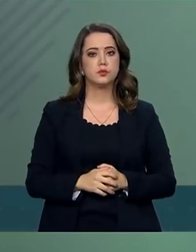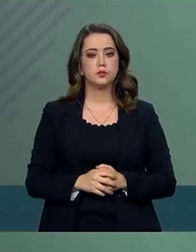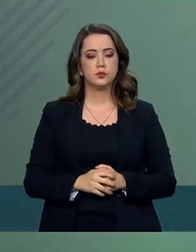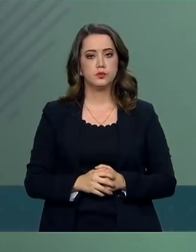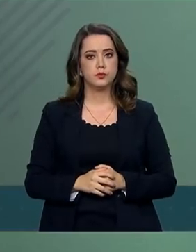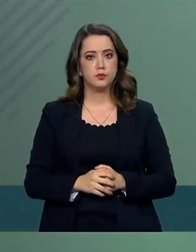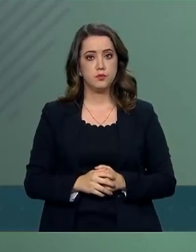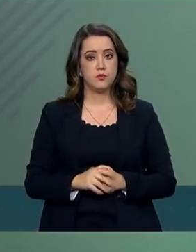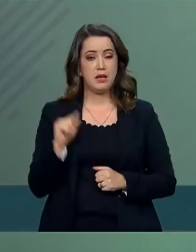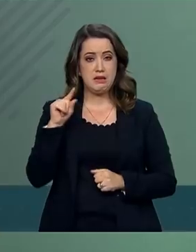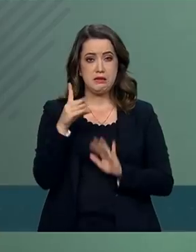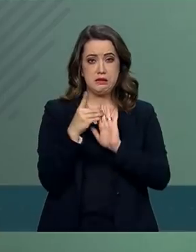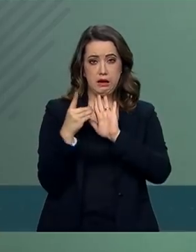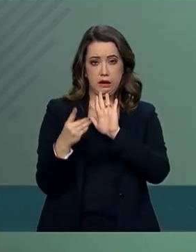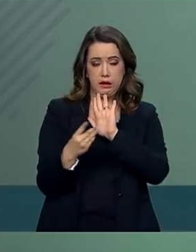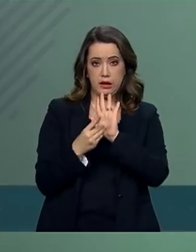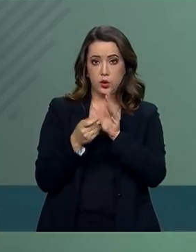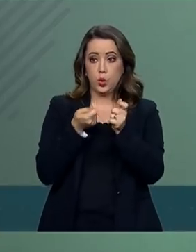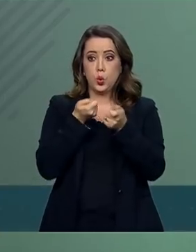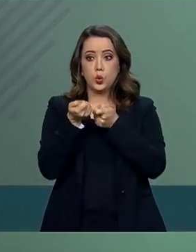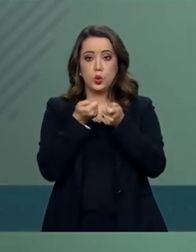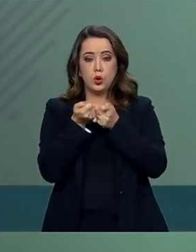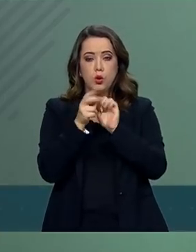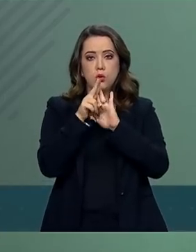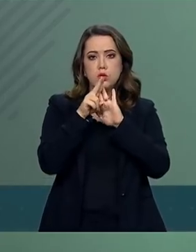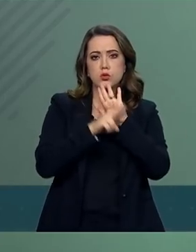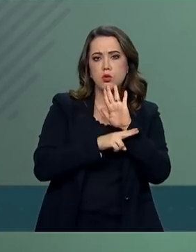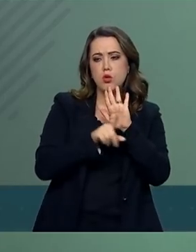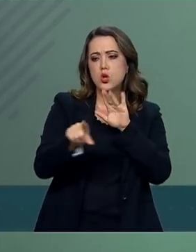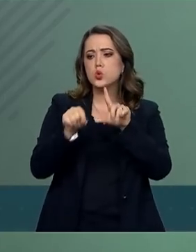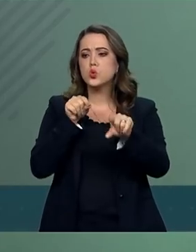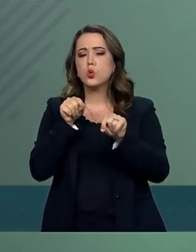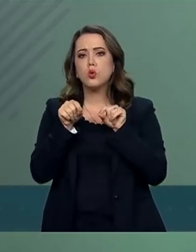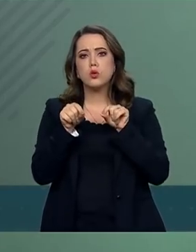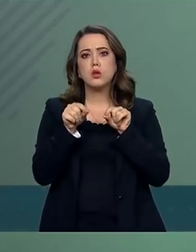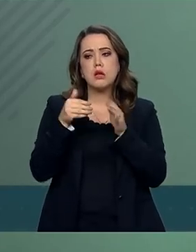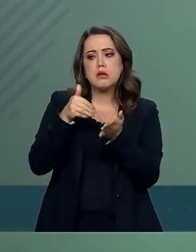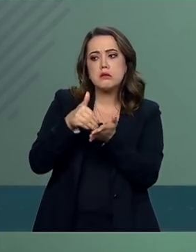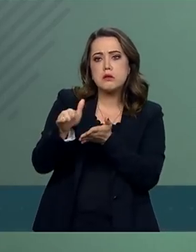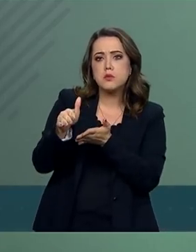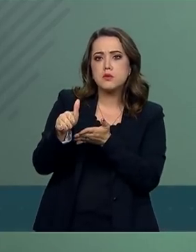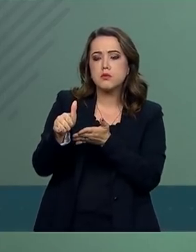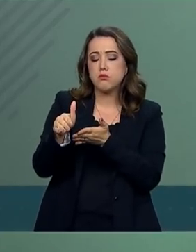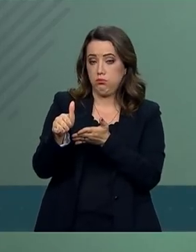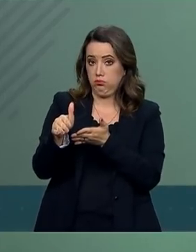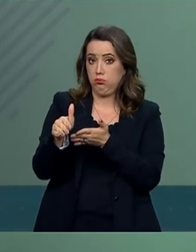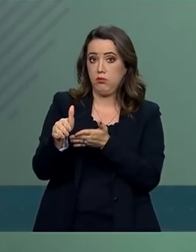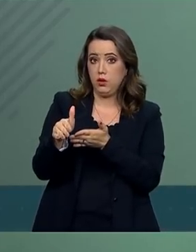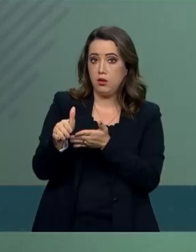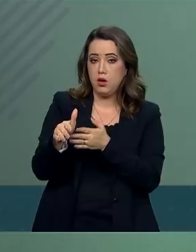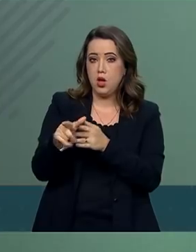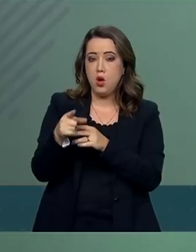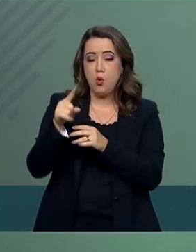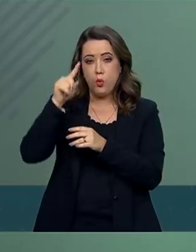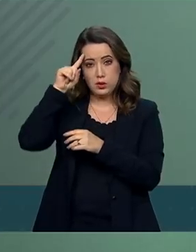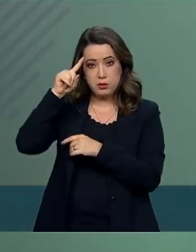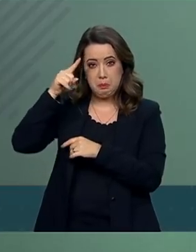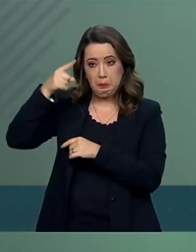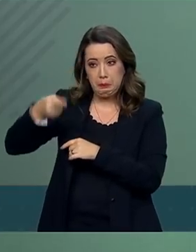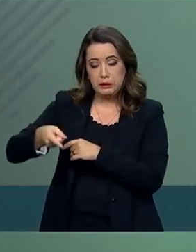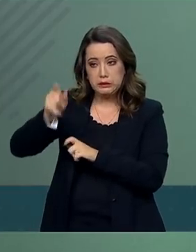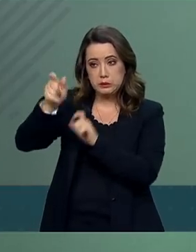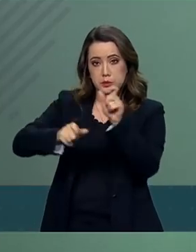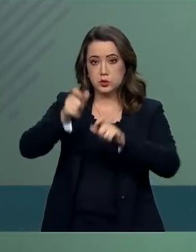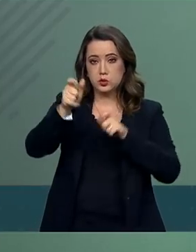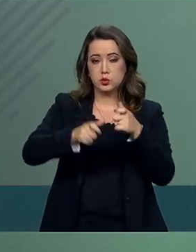Este decreto regula as nomeações, as exonerações, as designações e